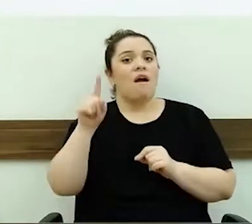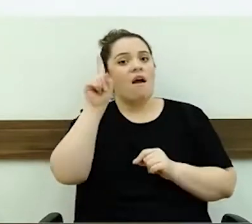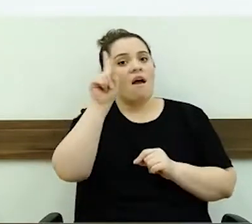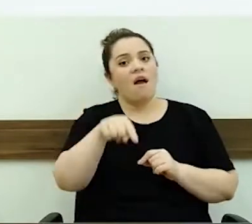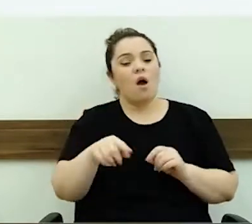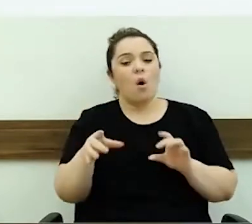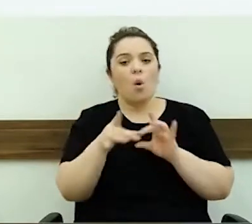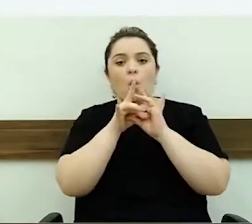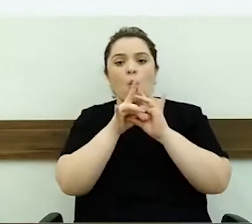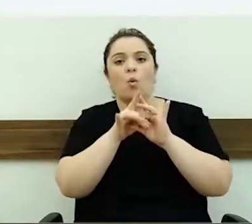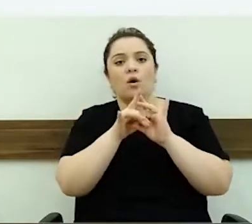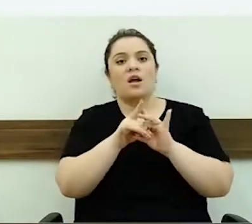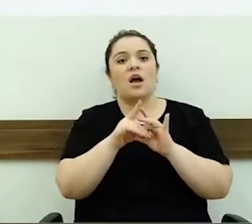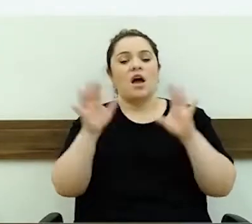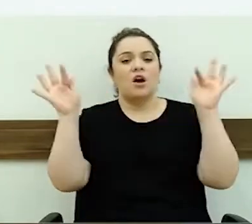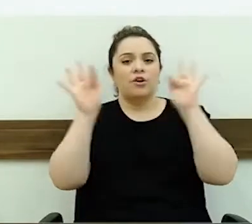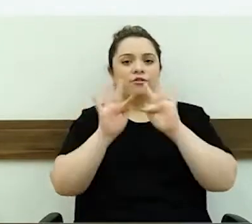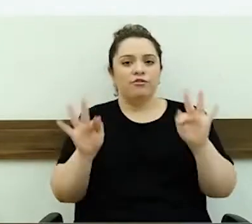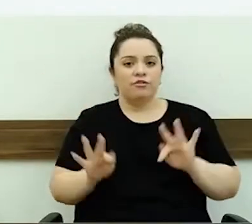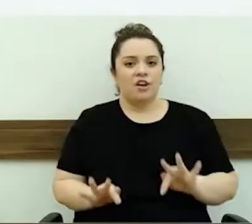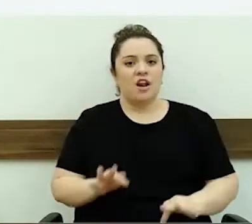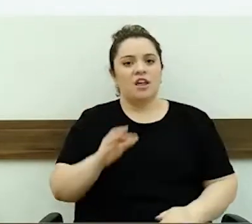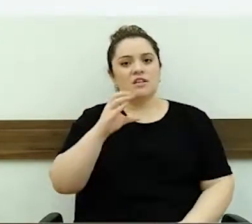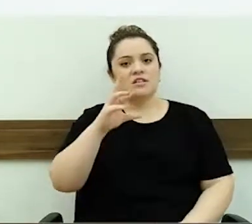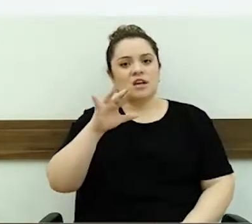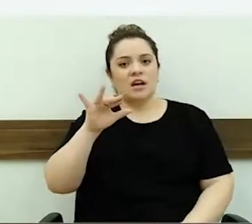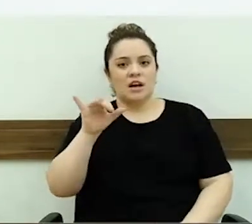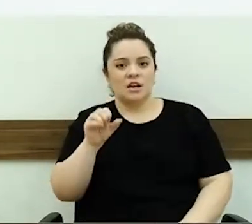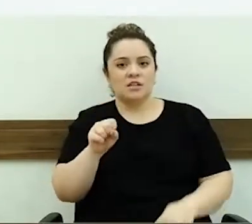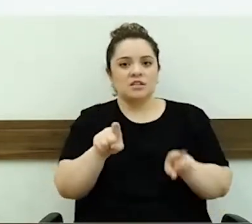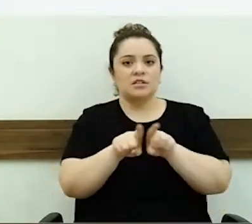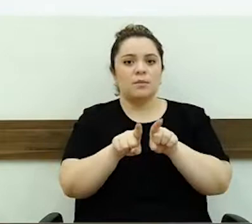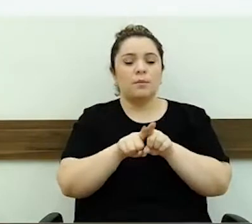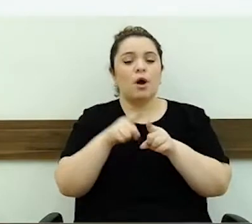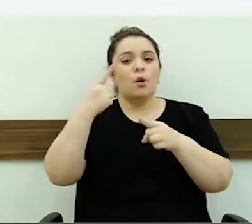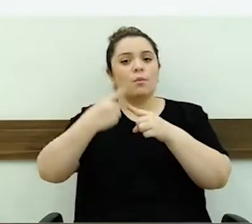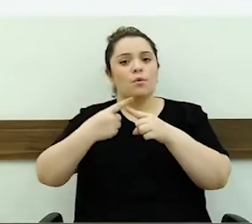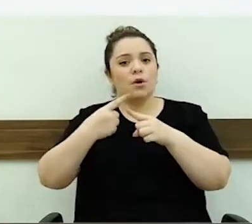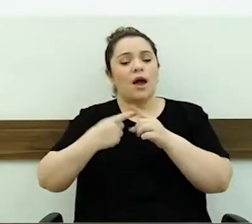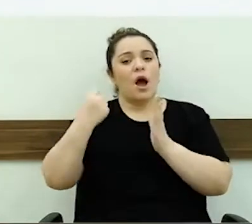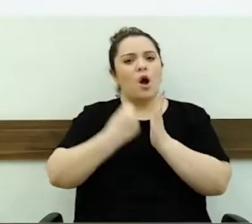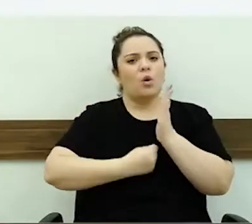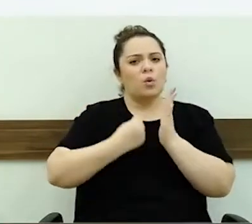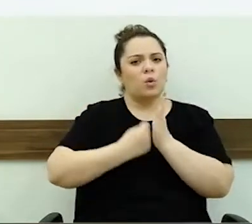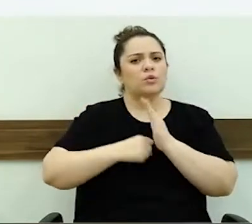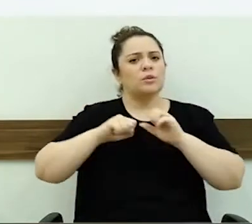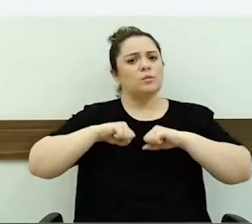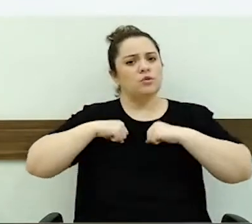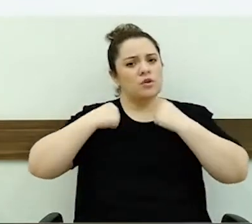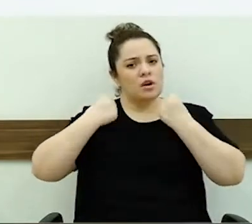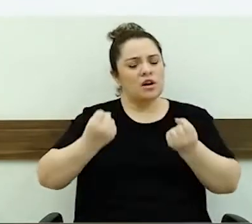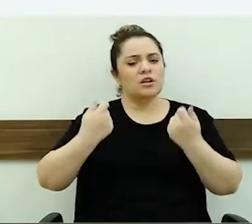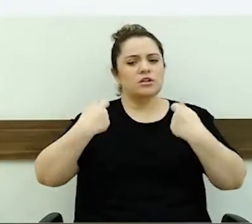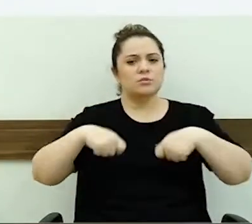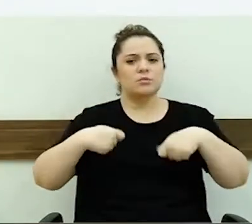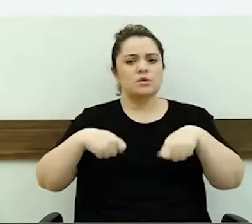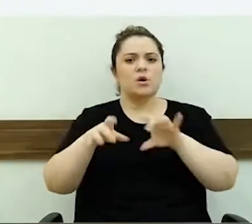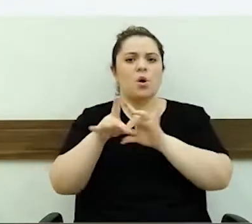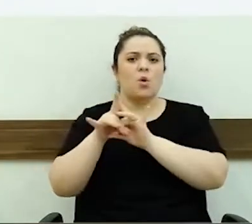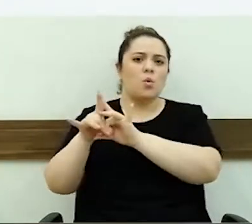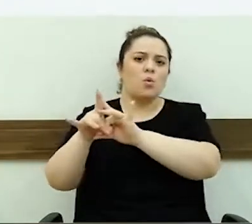Eu fico feliz que a Cris também está fazendo isso, porque essa é uma luta muito grande, que nós vamos precisar realmente de muita união,